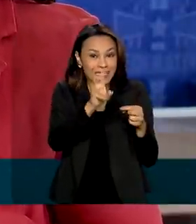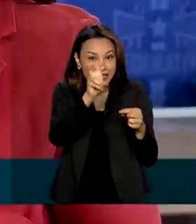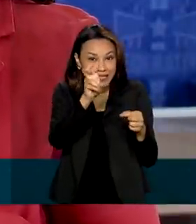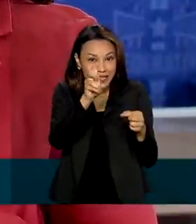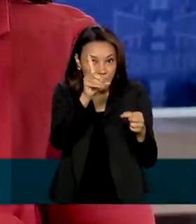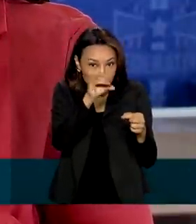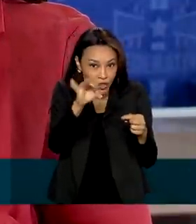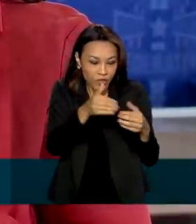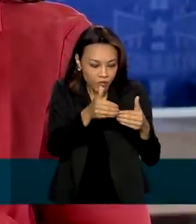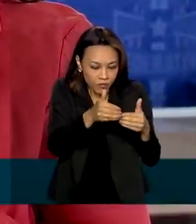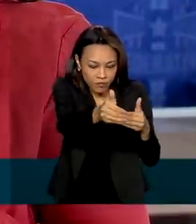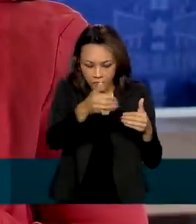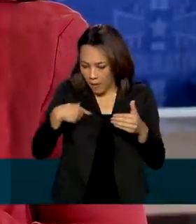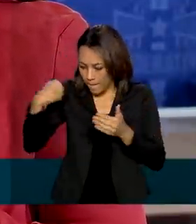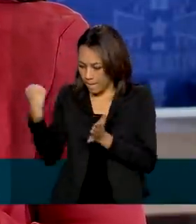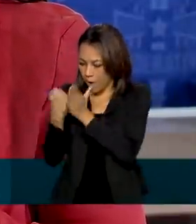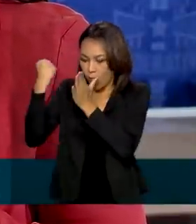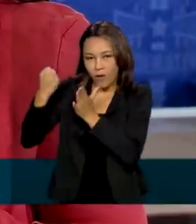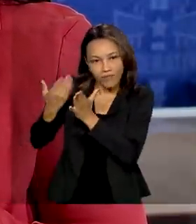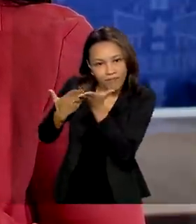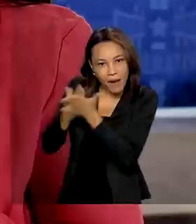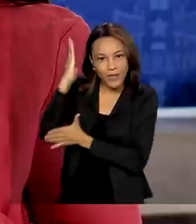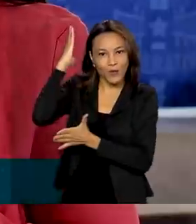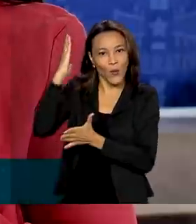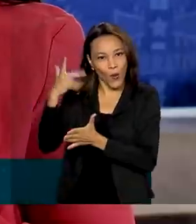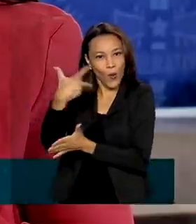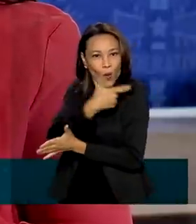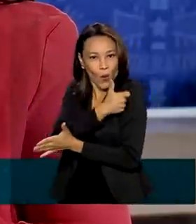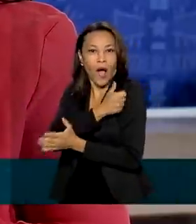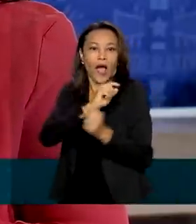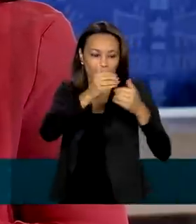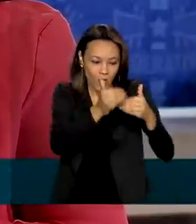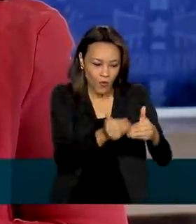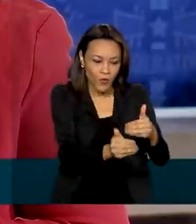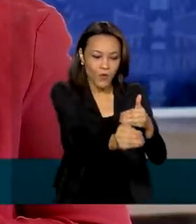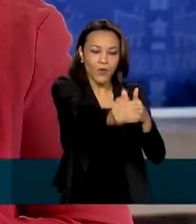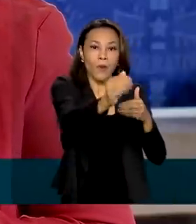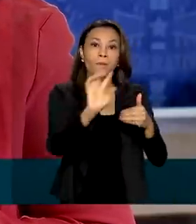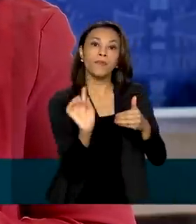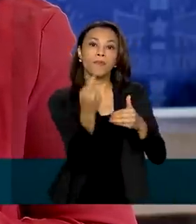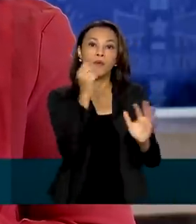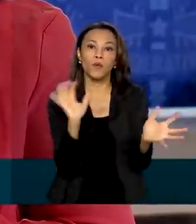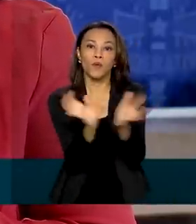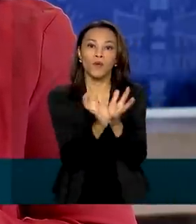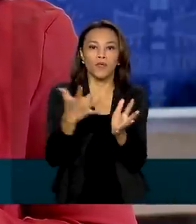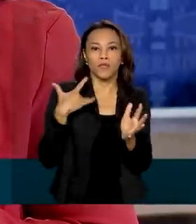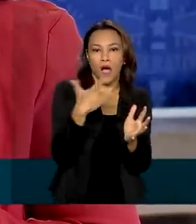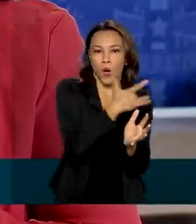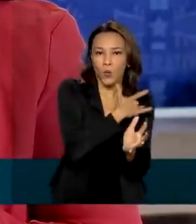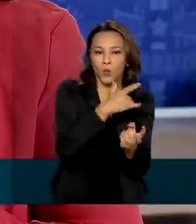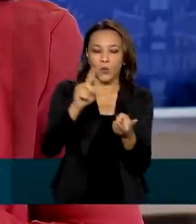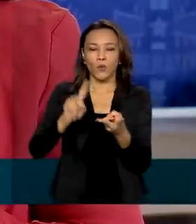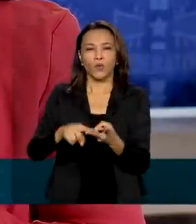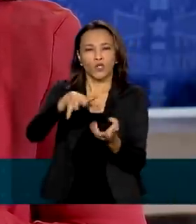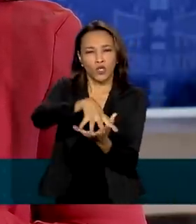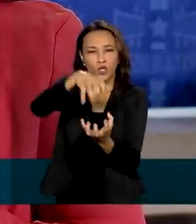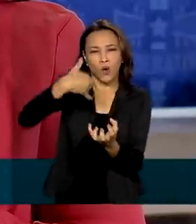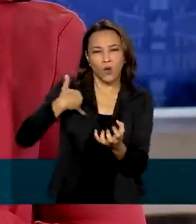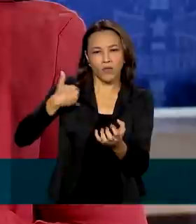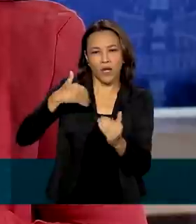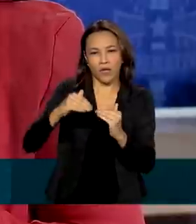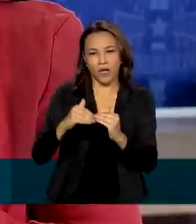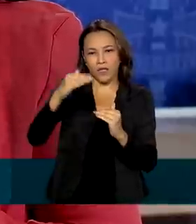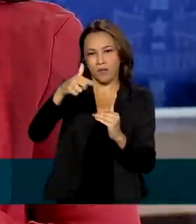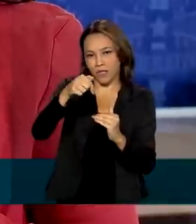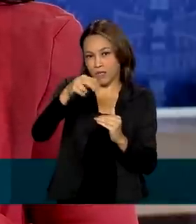a partir da aprovação do registro pela Anvisa. Primeiro serão vacinados os profissionais de saúde, idosos acima de 75 anos